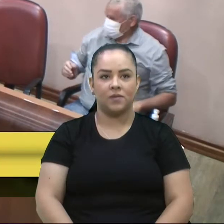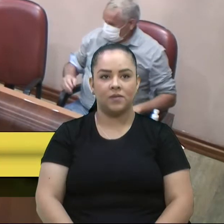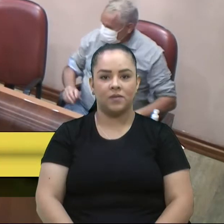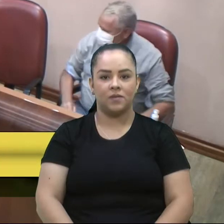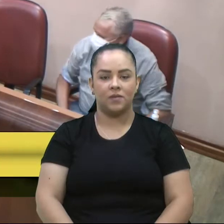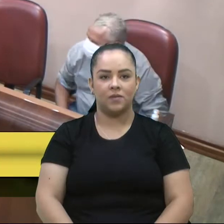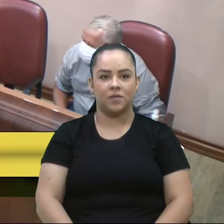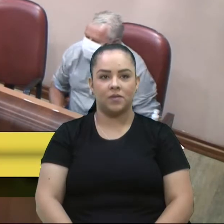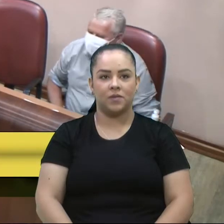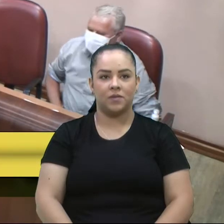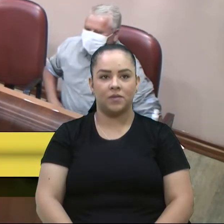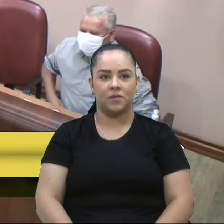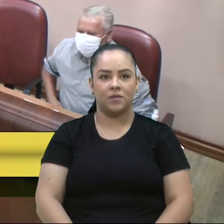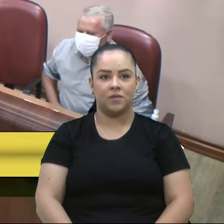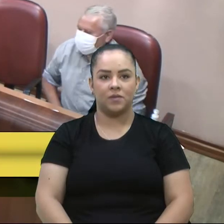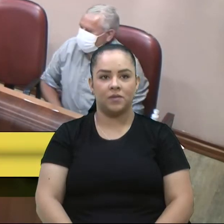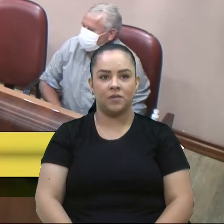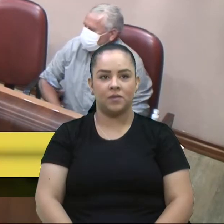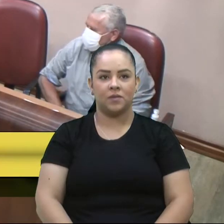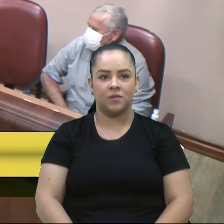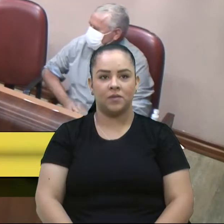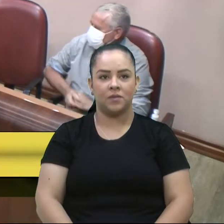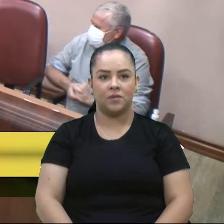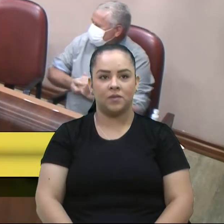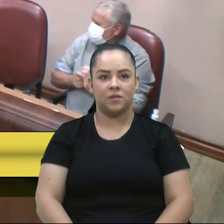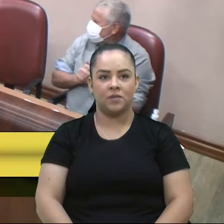O tempo está aqui para te acompanhar, né? Tá bom.